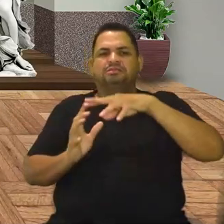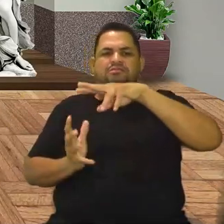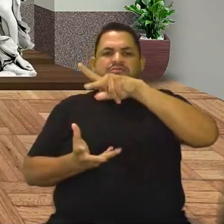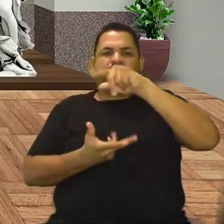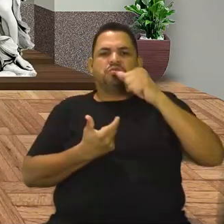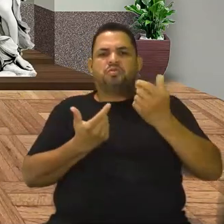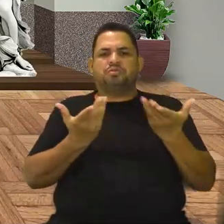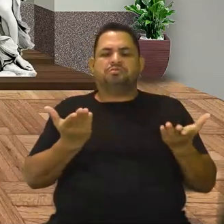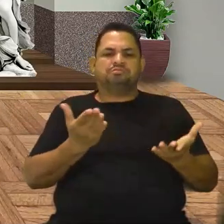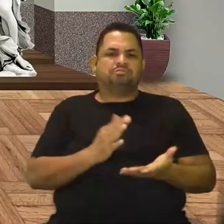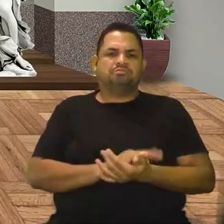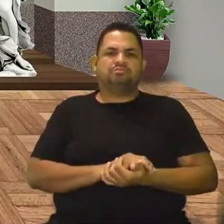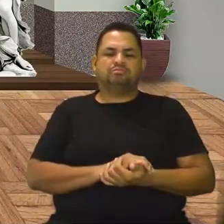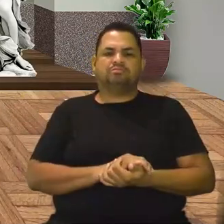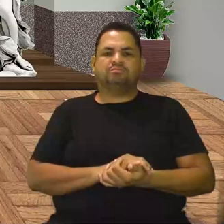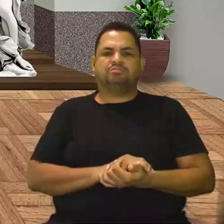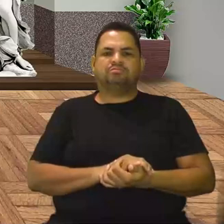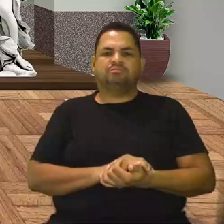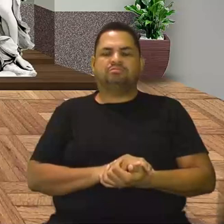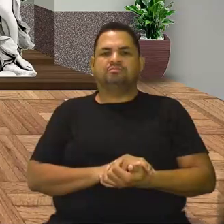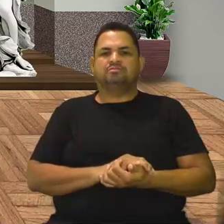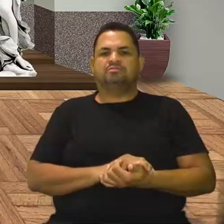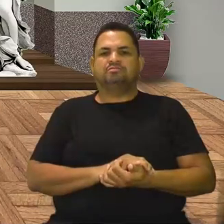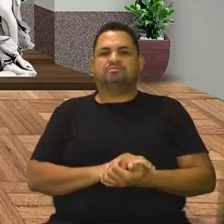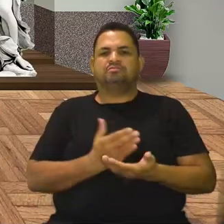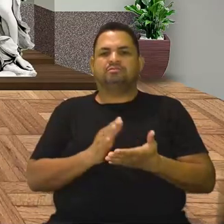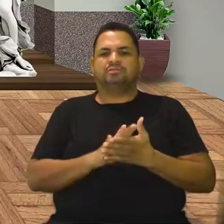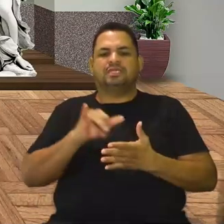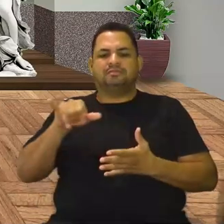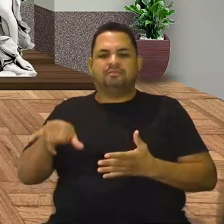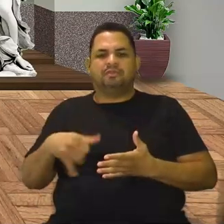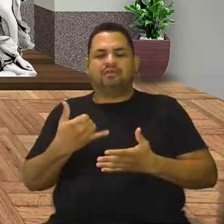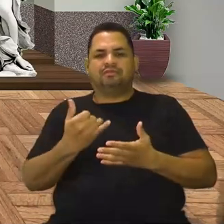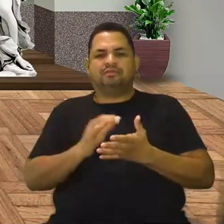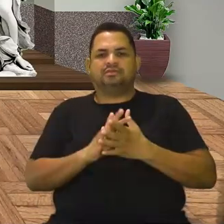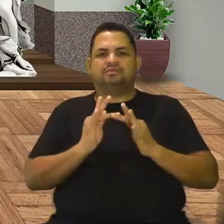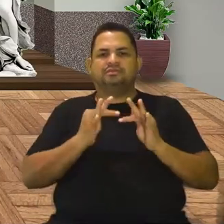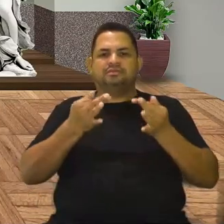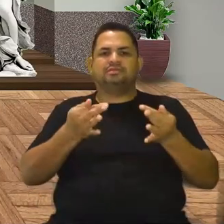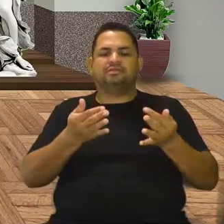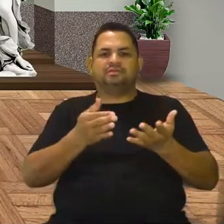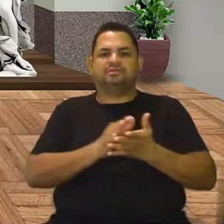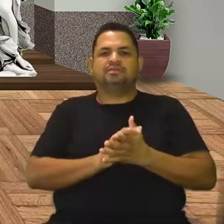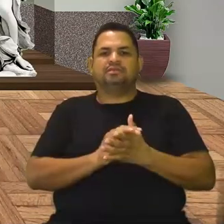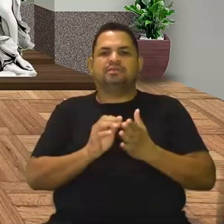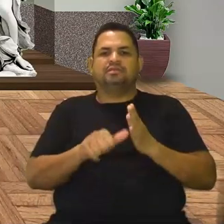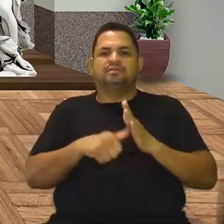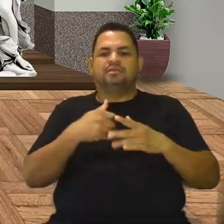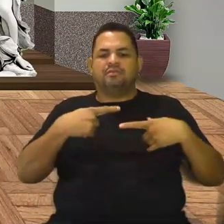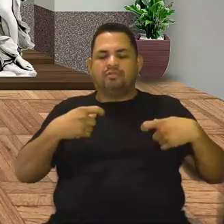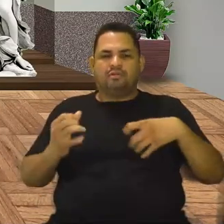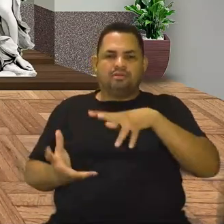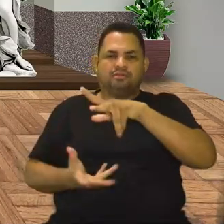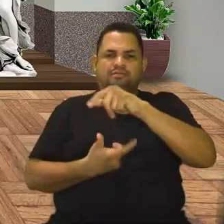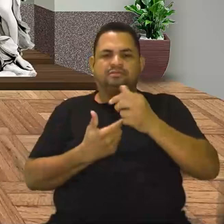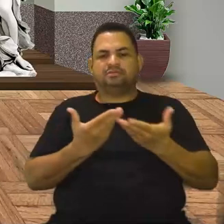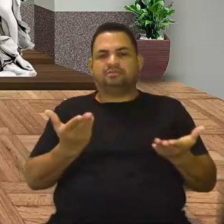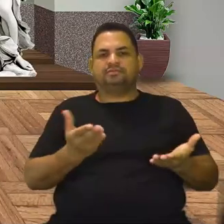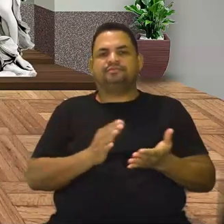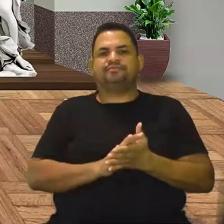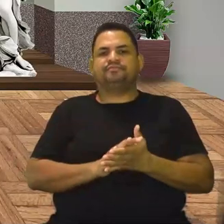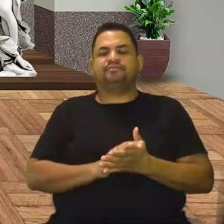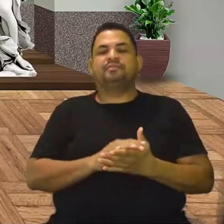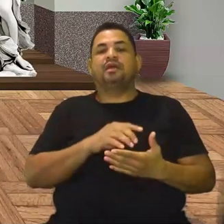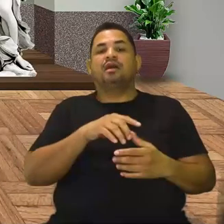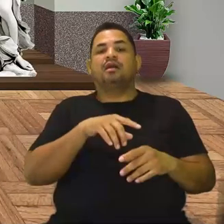consumista. Era um paraíso que estava se aproveitando no fim da Primeira Guerra Mundial. É por isso que a questão correta